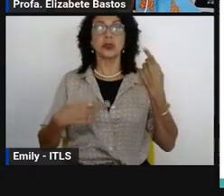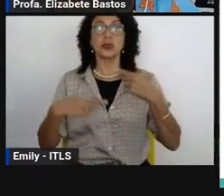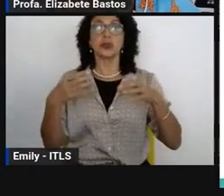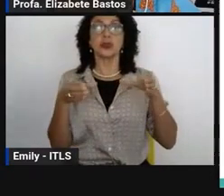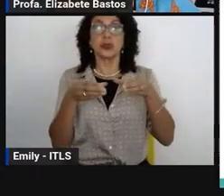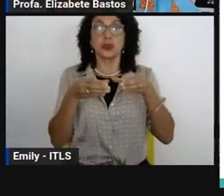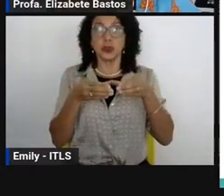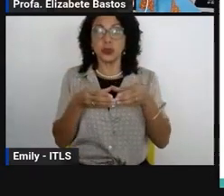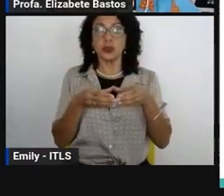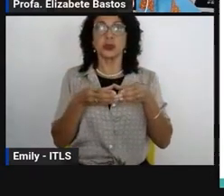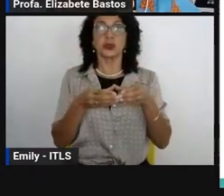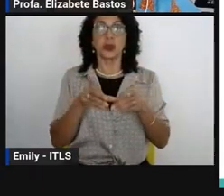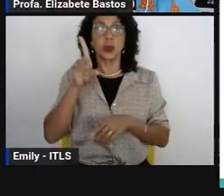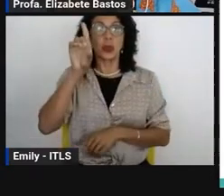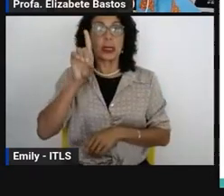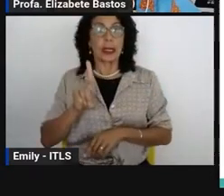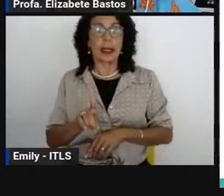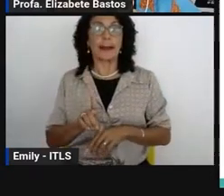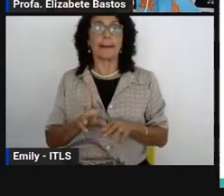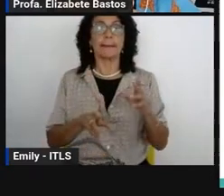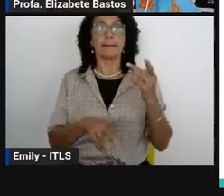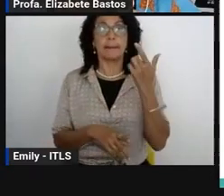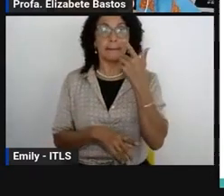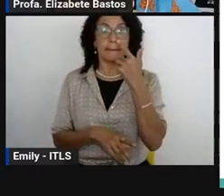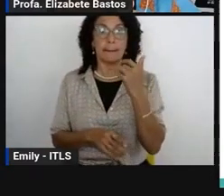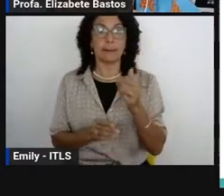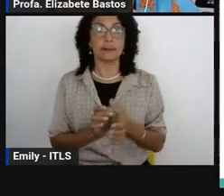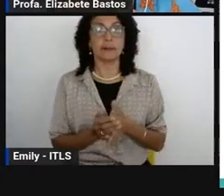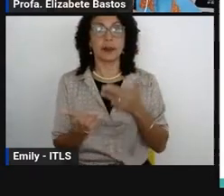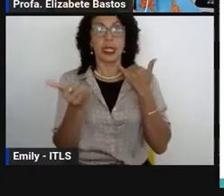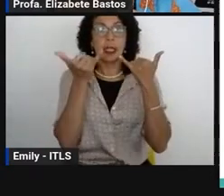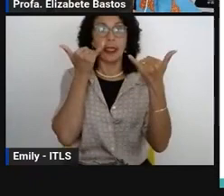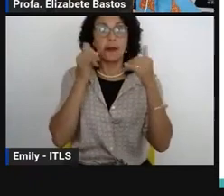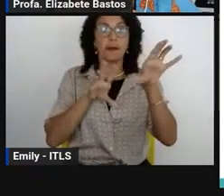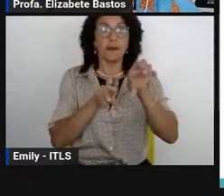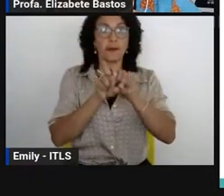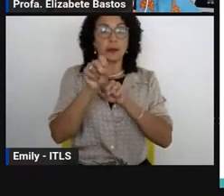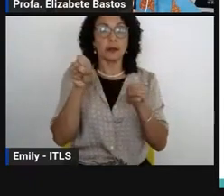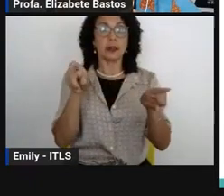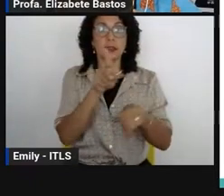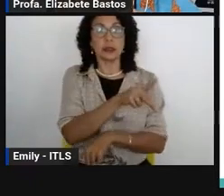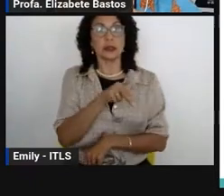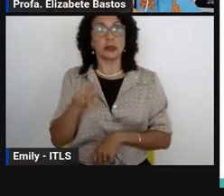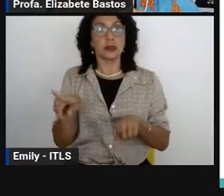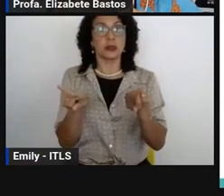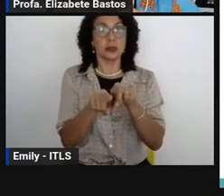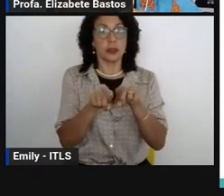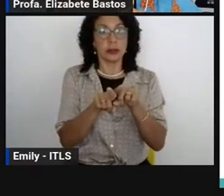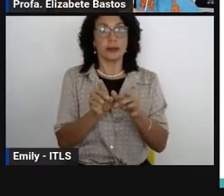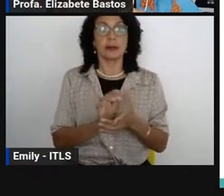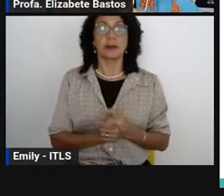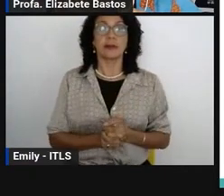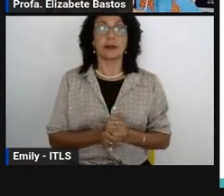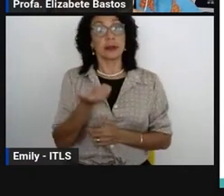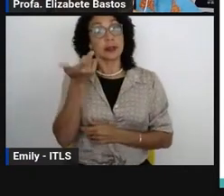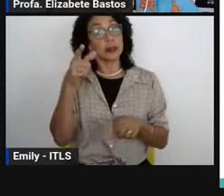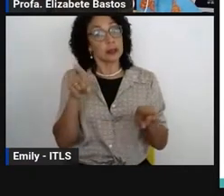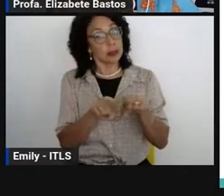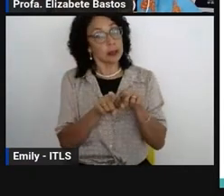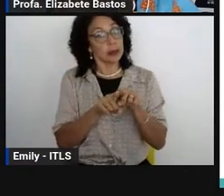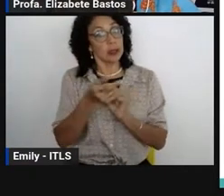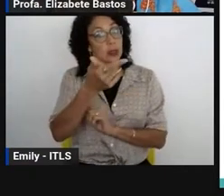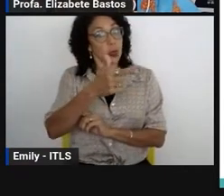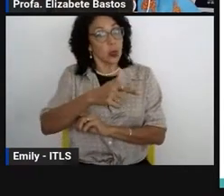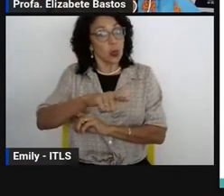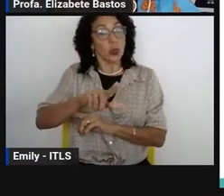democrática, a caráter público e formação de professores. Além disso, foi